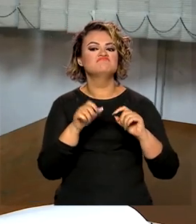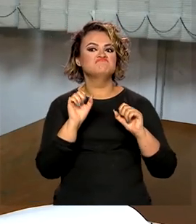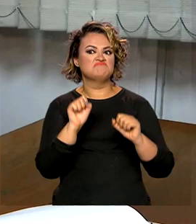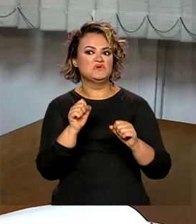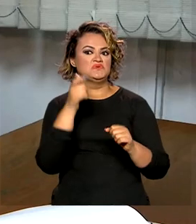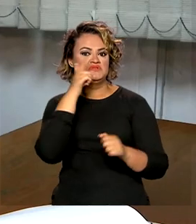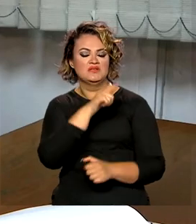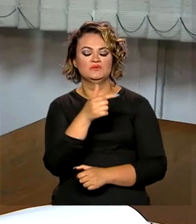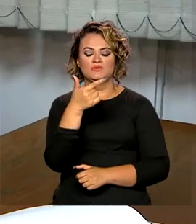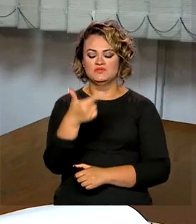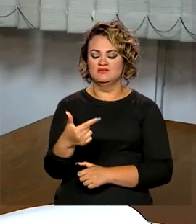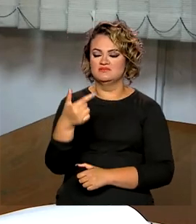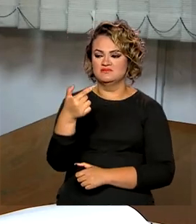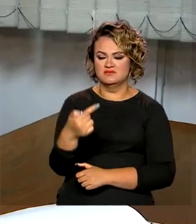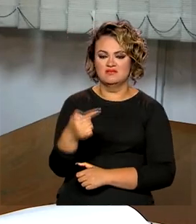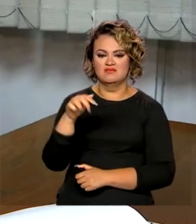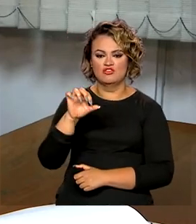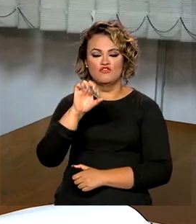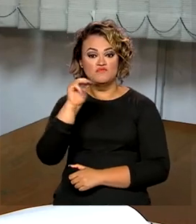de 279 milhões de toneladas.